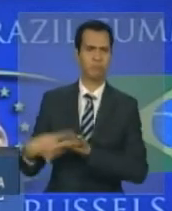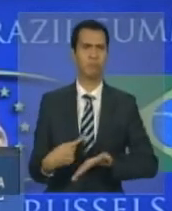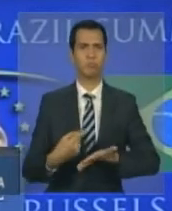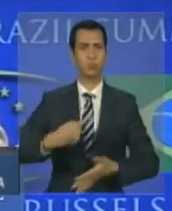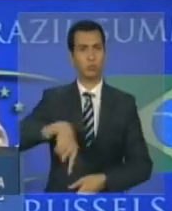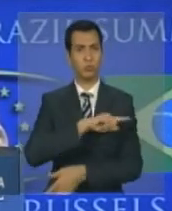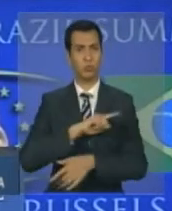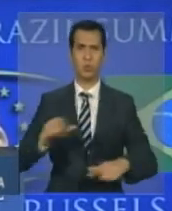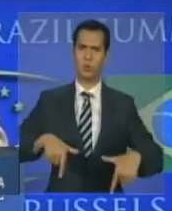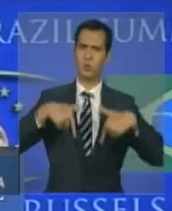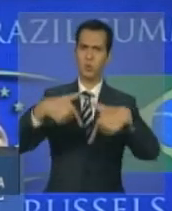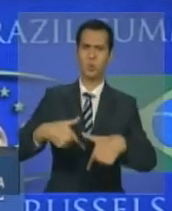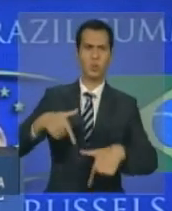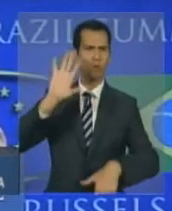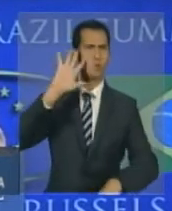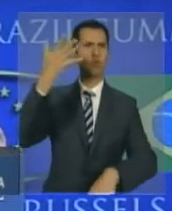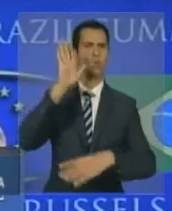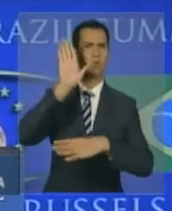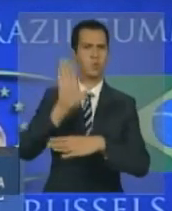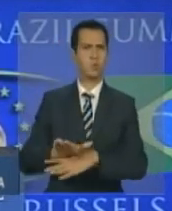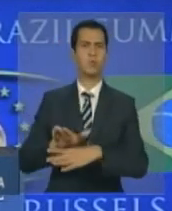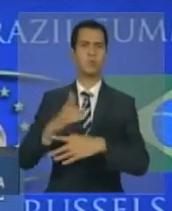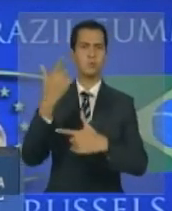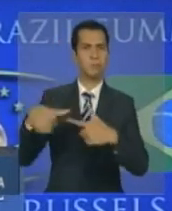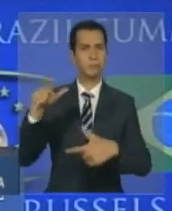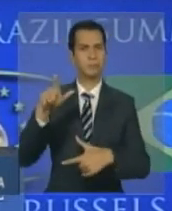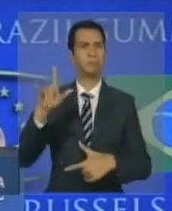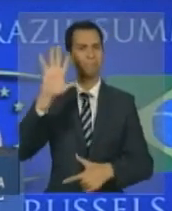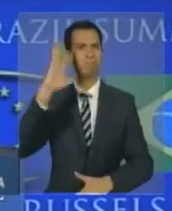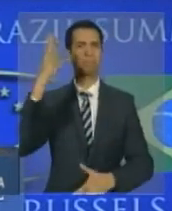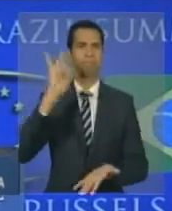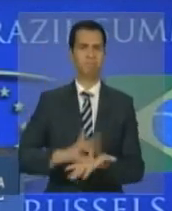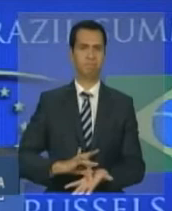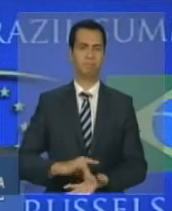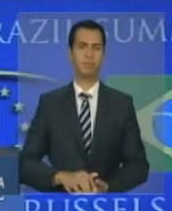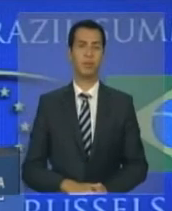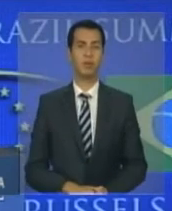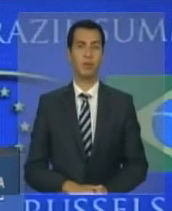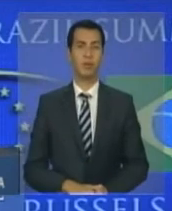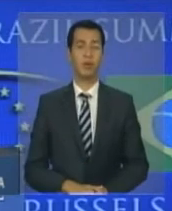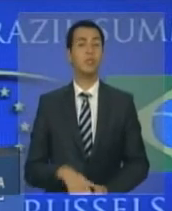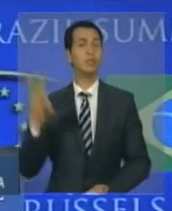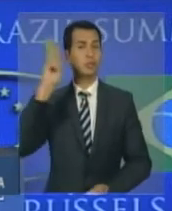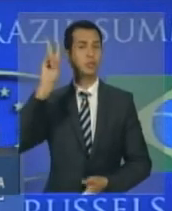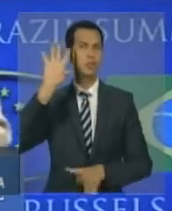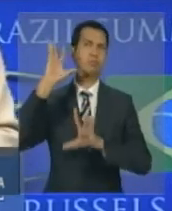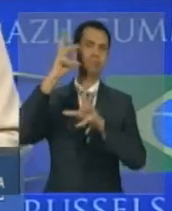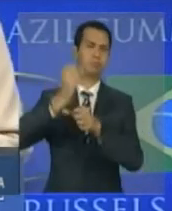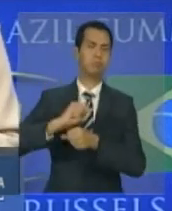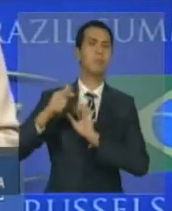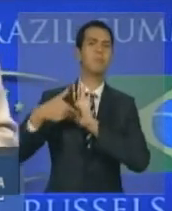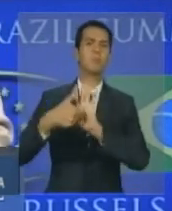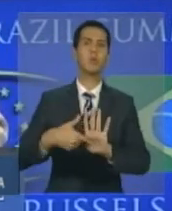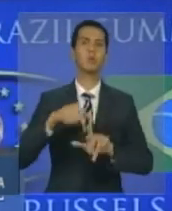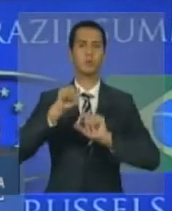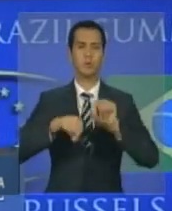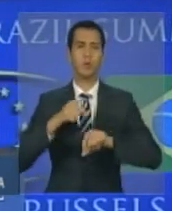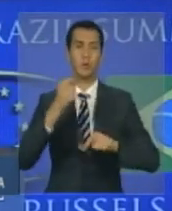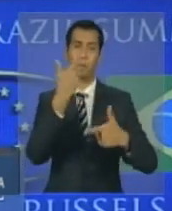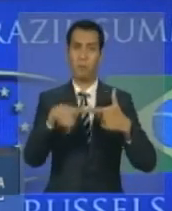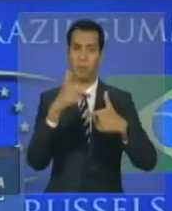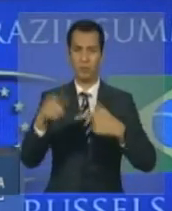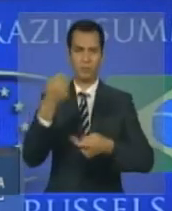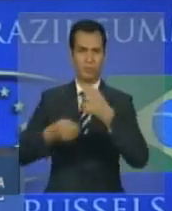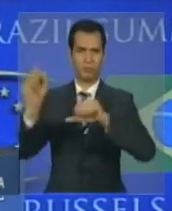a esse momento internacional. A história nos mostra que a saída da crise somente